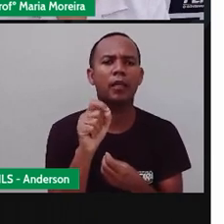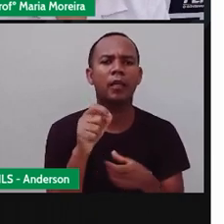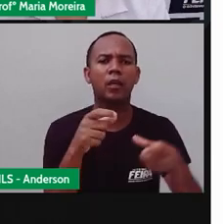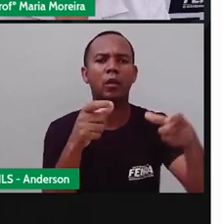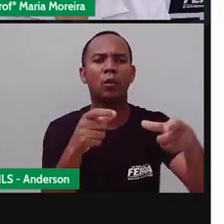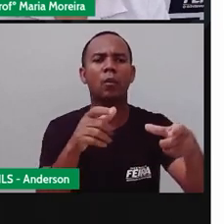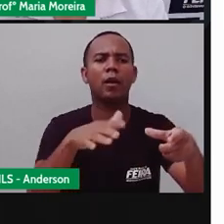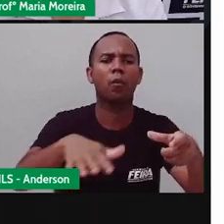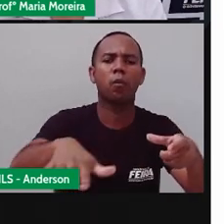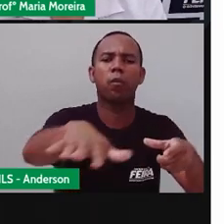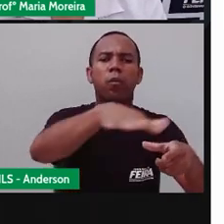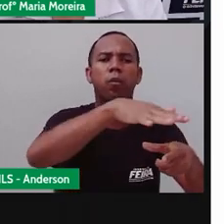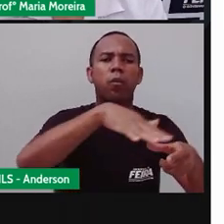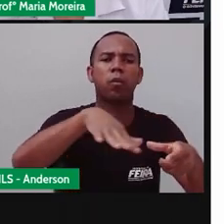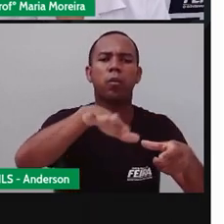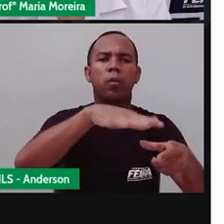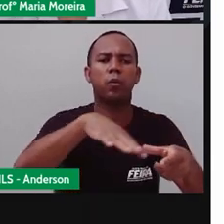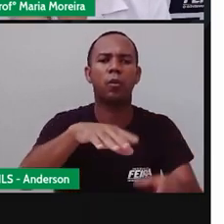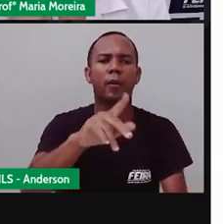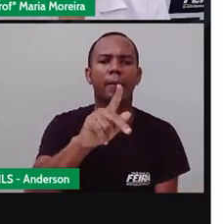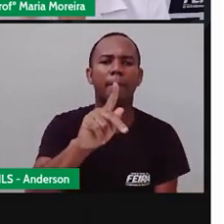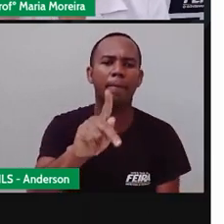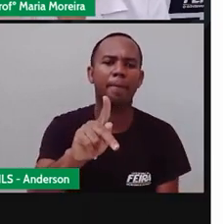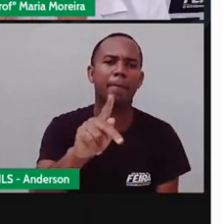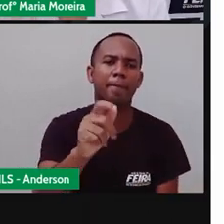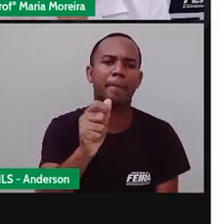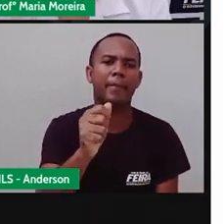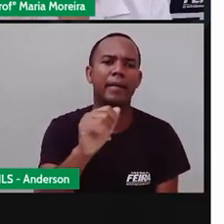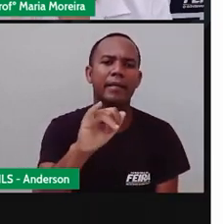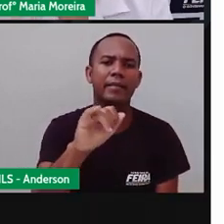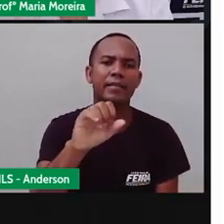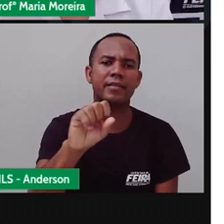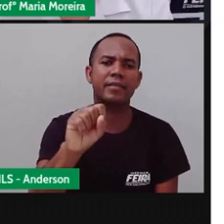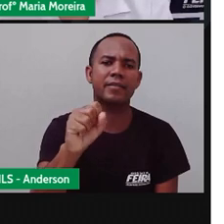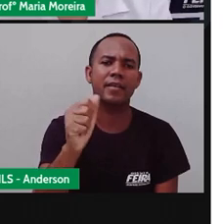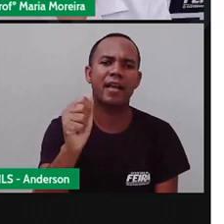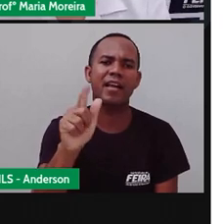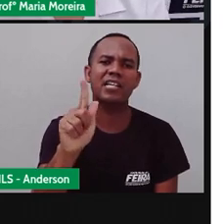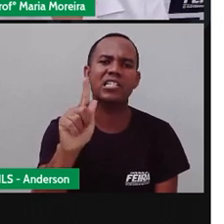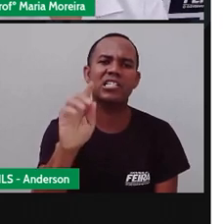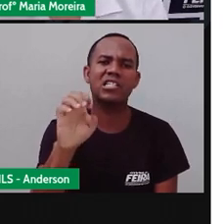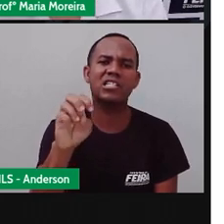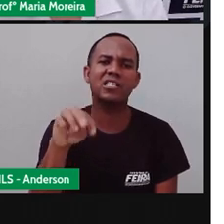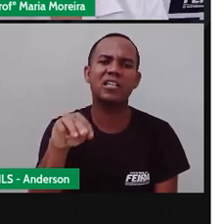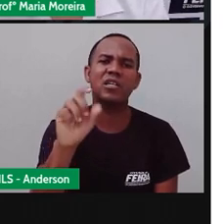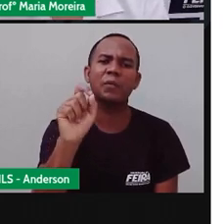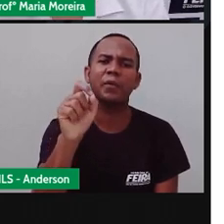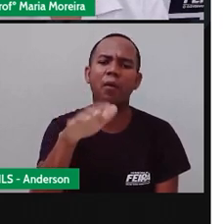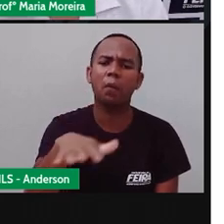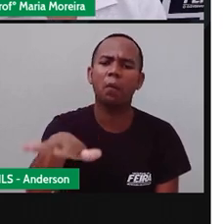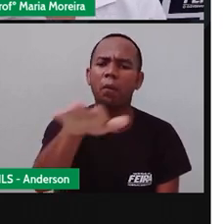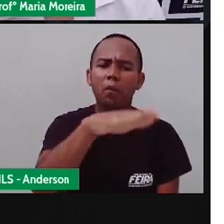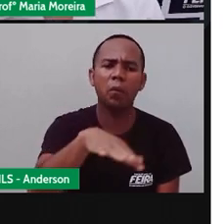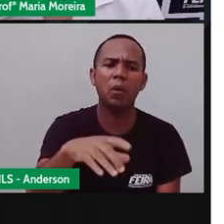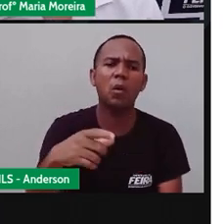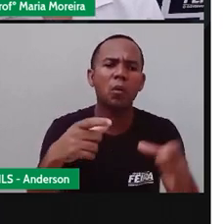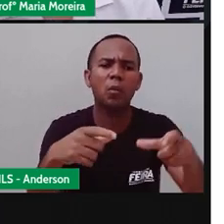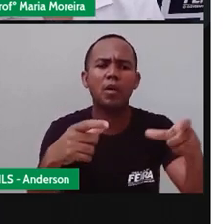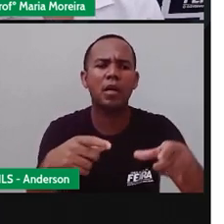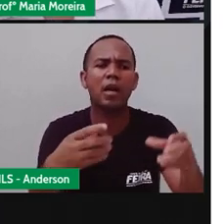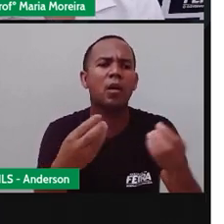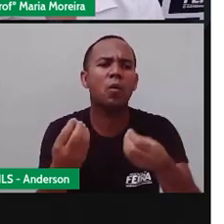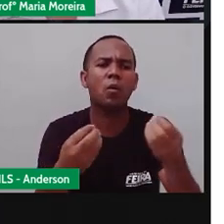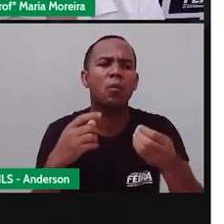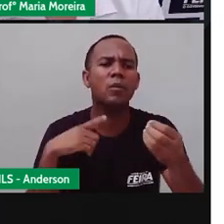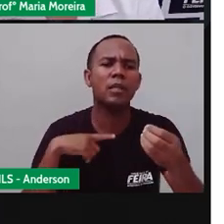E aí, o que é uma paisagem? Como é que eu posso descrever uma paisagem? Você sabe o que é uma paisagem,